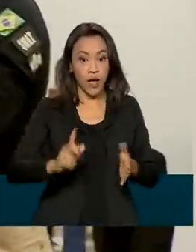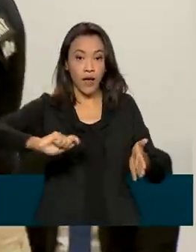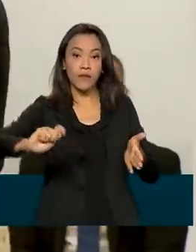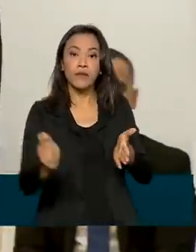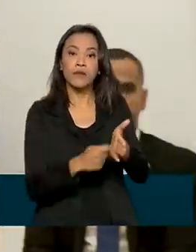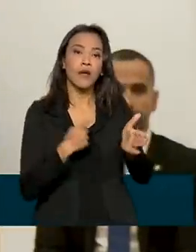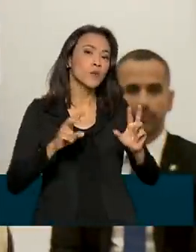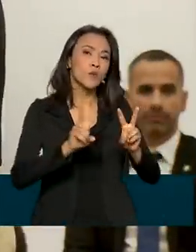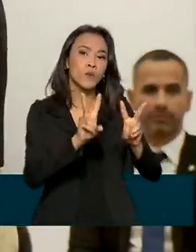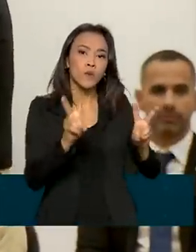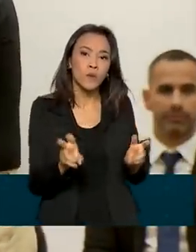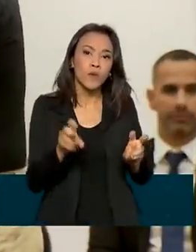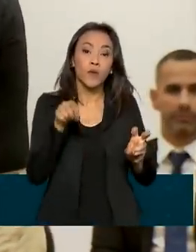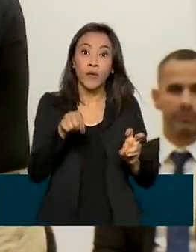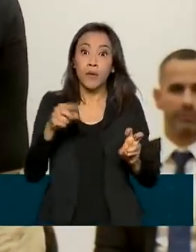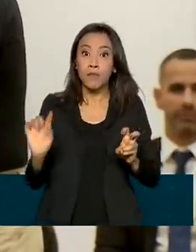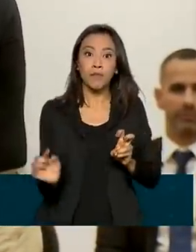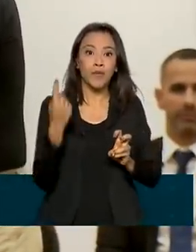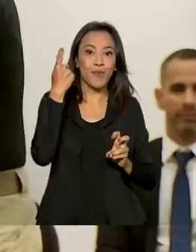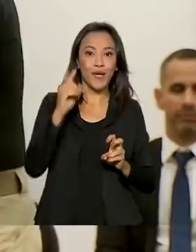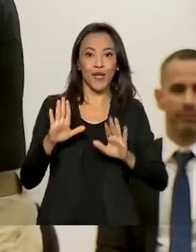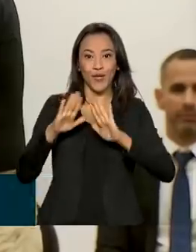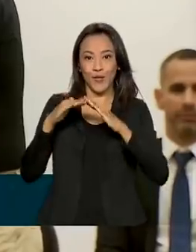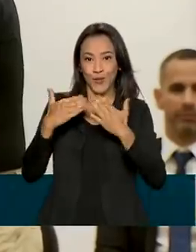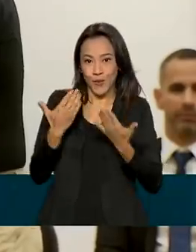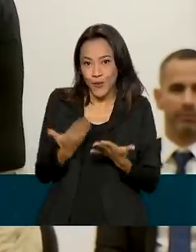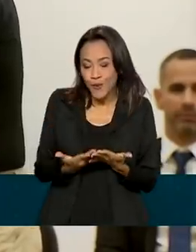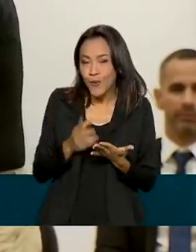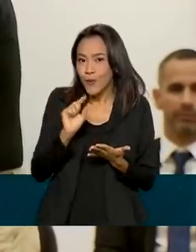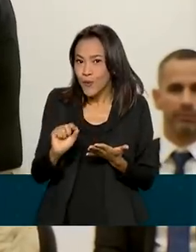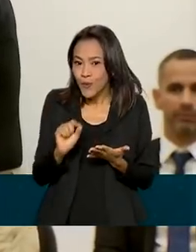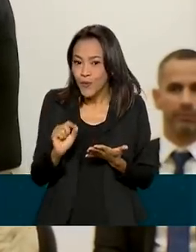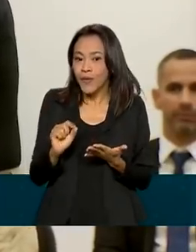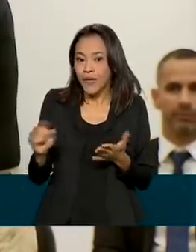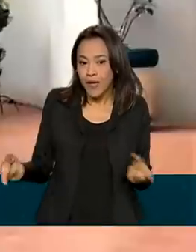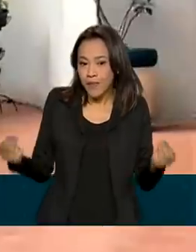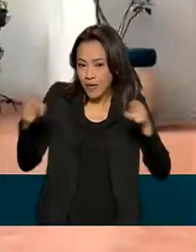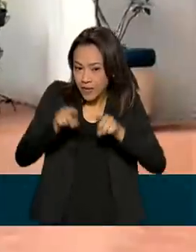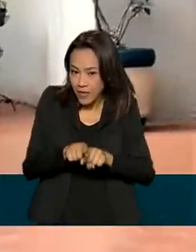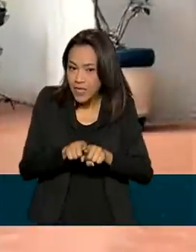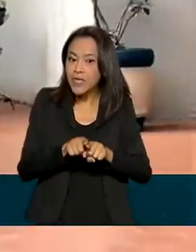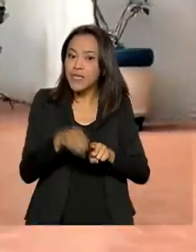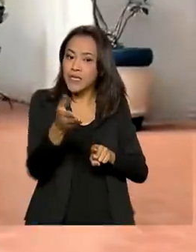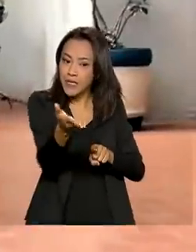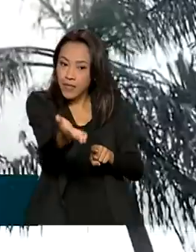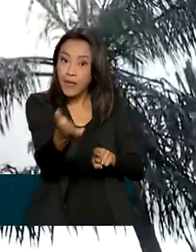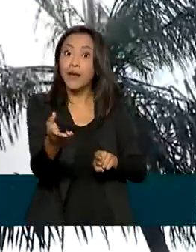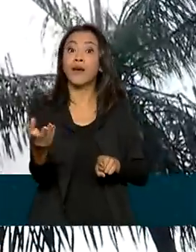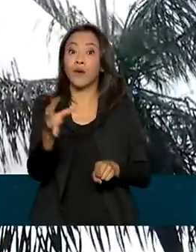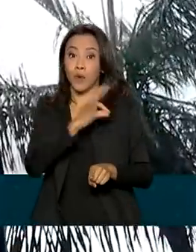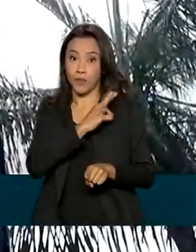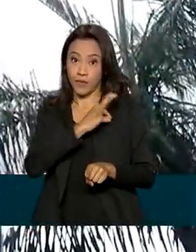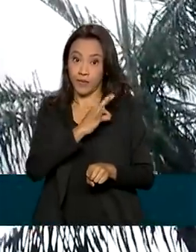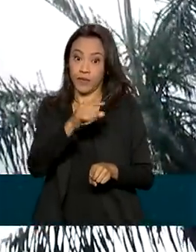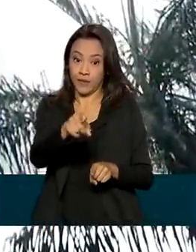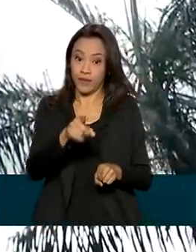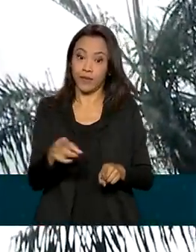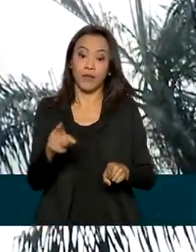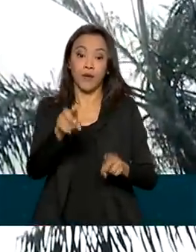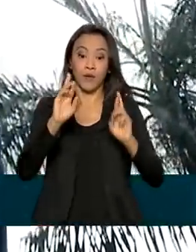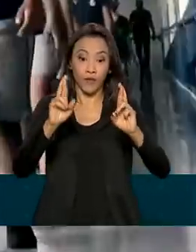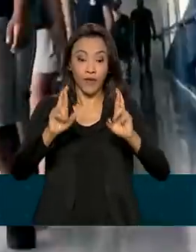implantação do primeiro colégio municipal em parceria com a PRF. A escola funciona em regime de